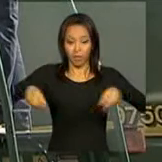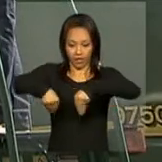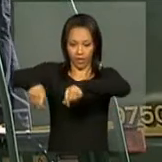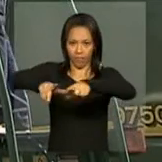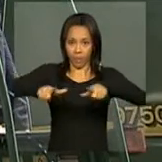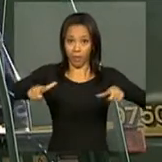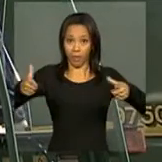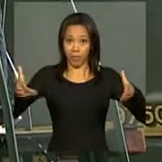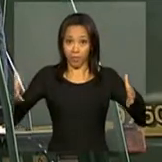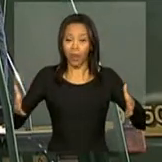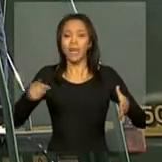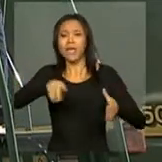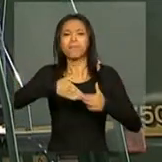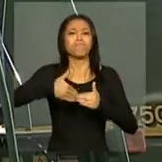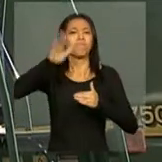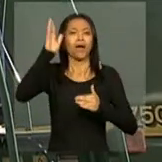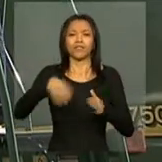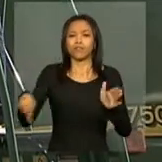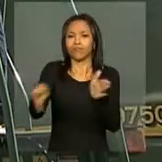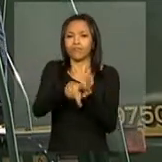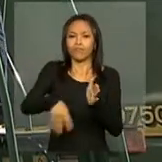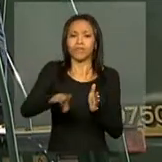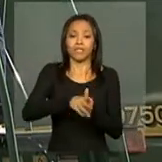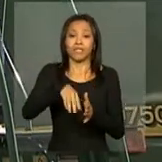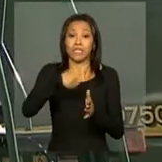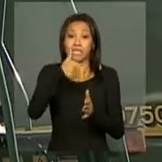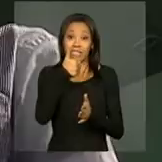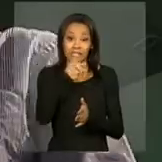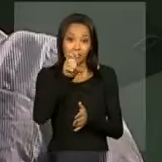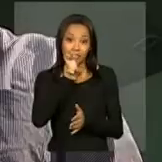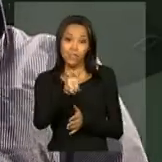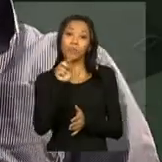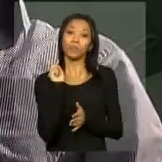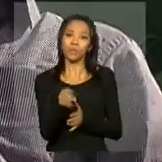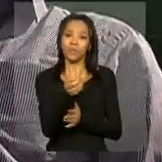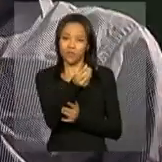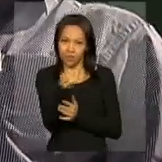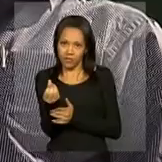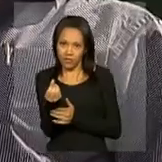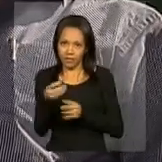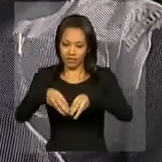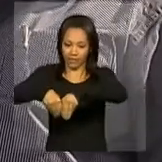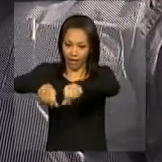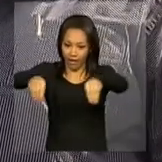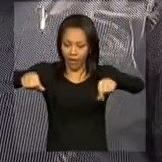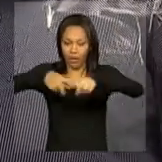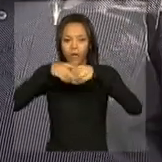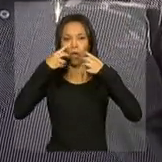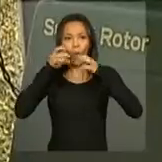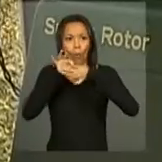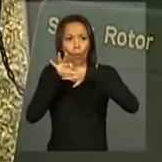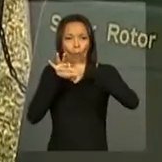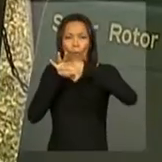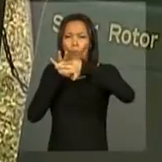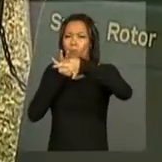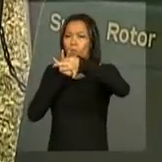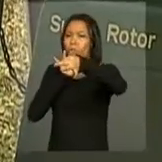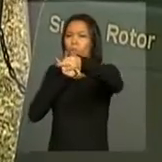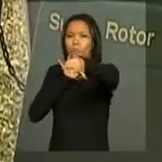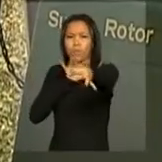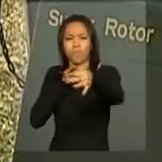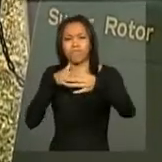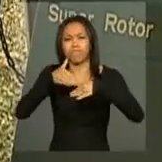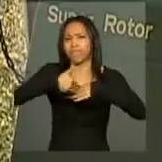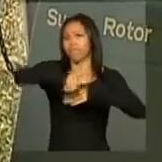Atualmente, ele é dono de mais de 5.700 hectares. Terras a perder de vista, que produzem, em média,